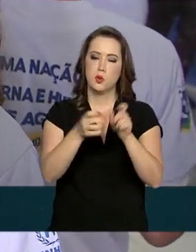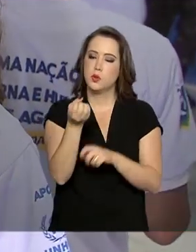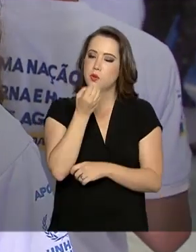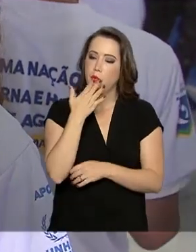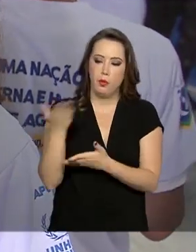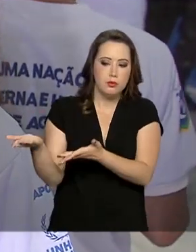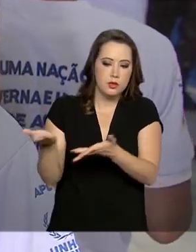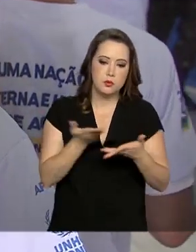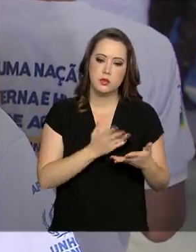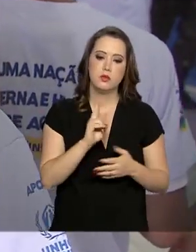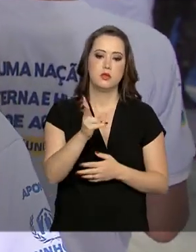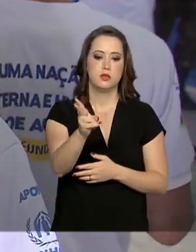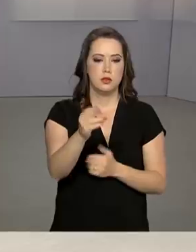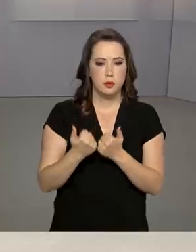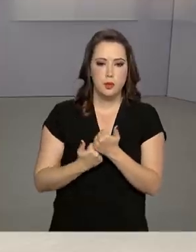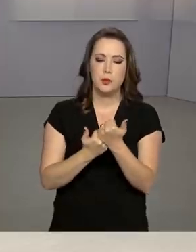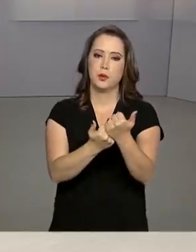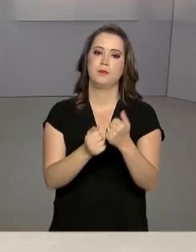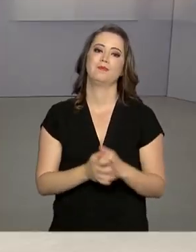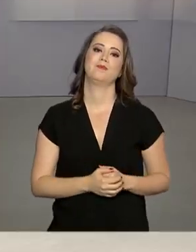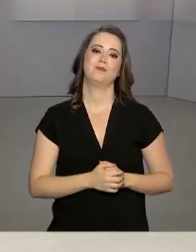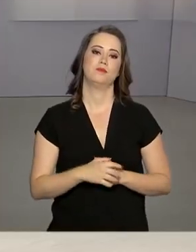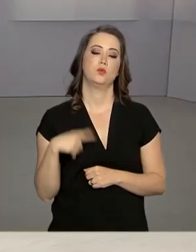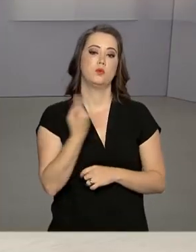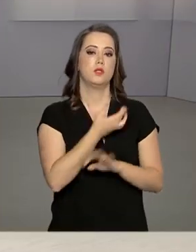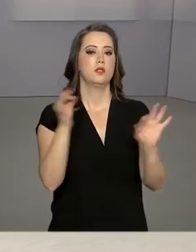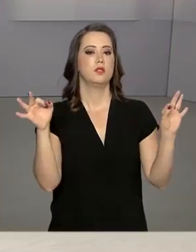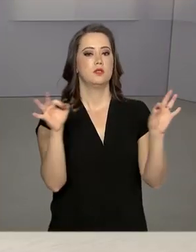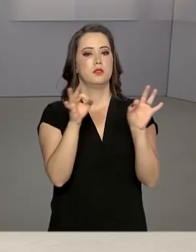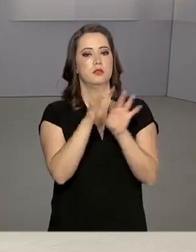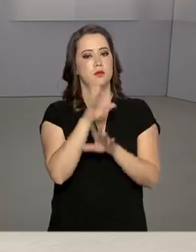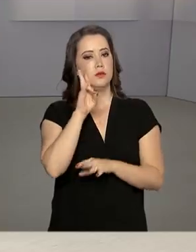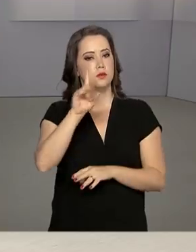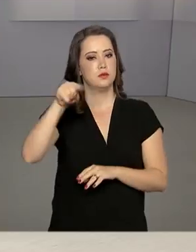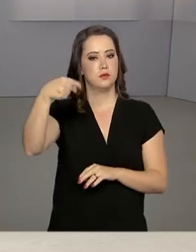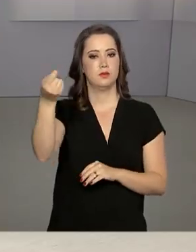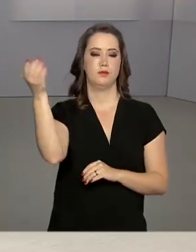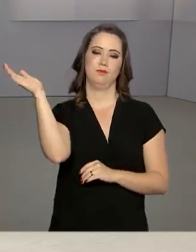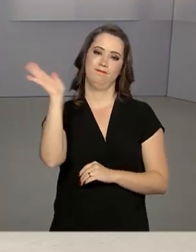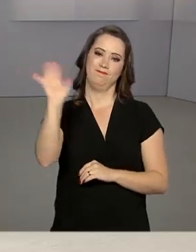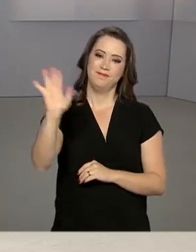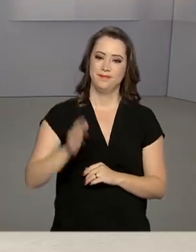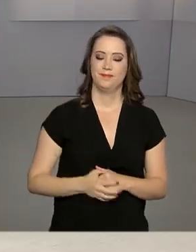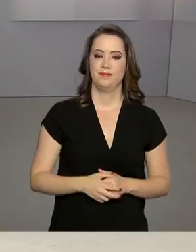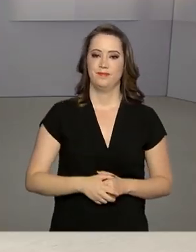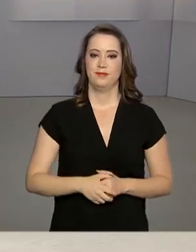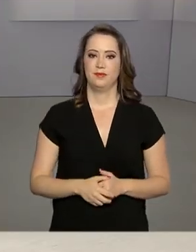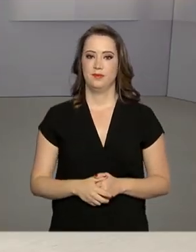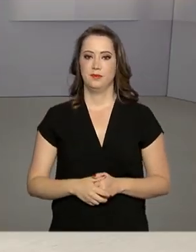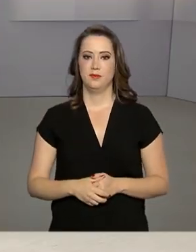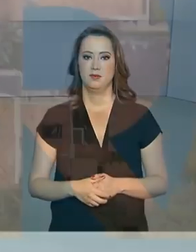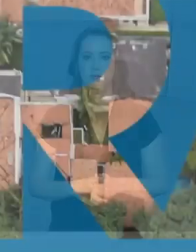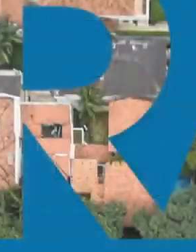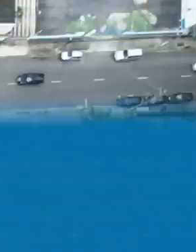boas com nós. Sempre ajudaram. A gente fica por aqui. Nos vemos na próxima edição. Até lá!